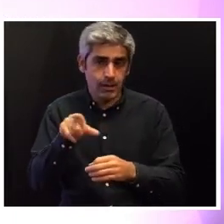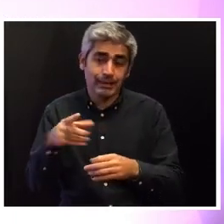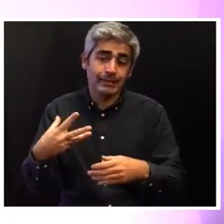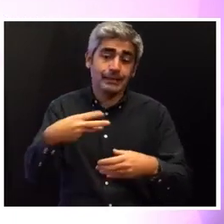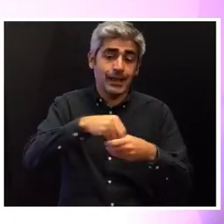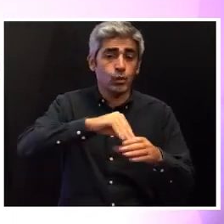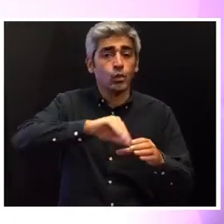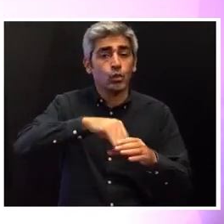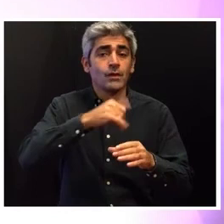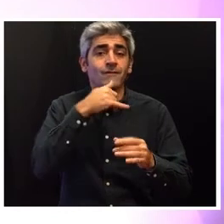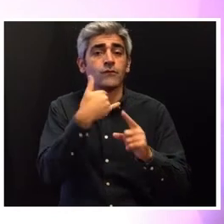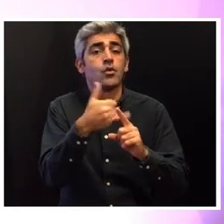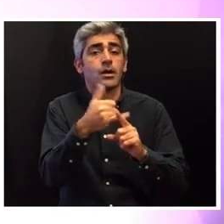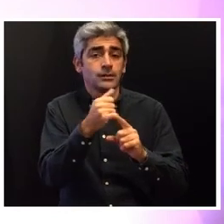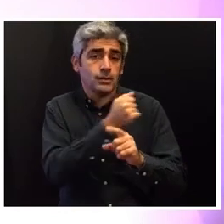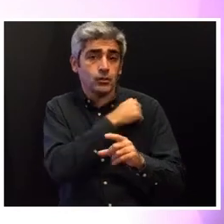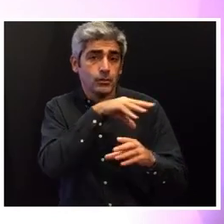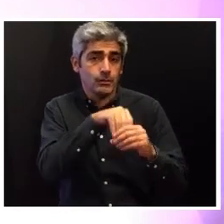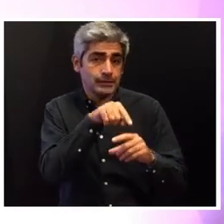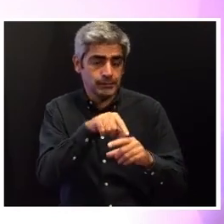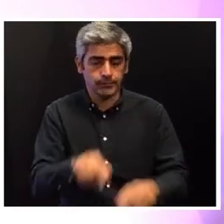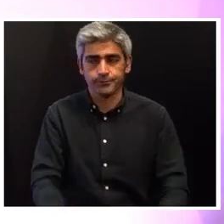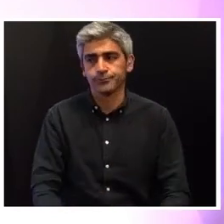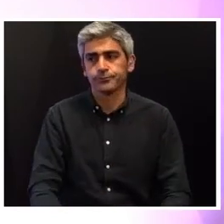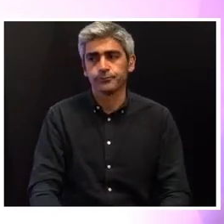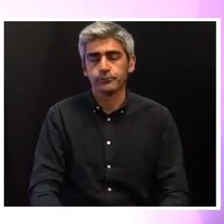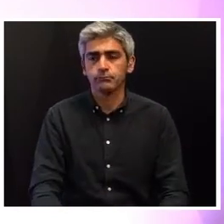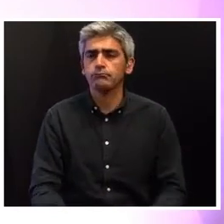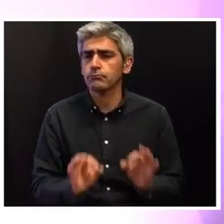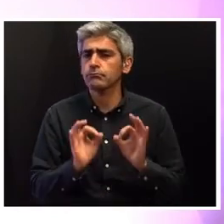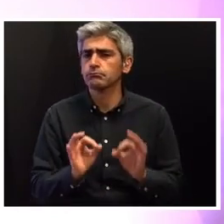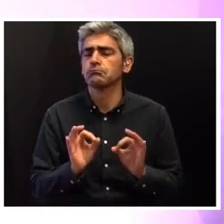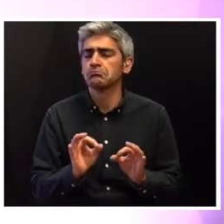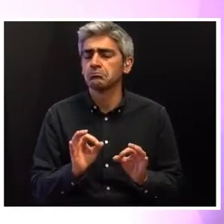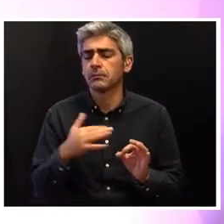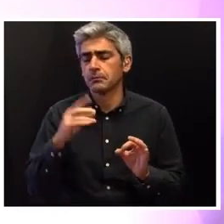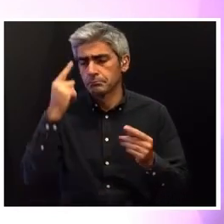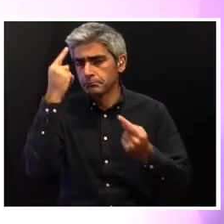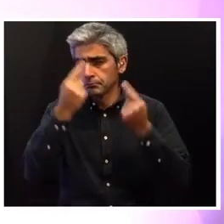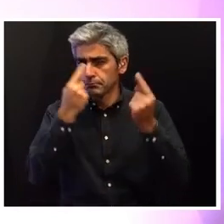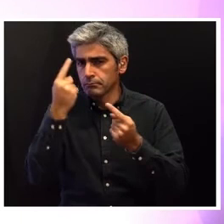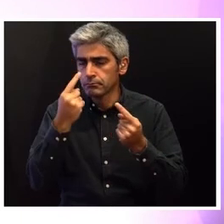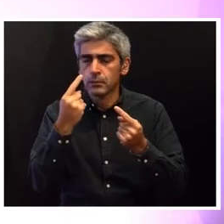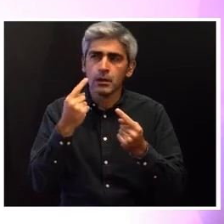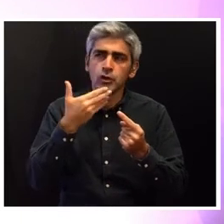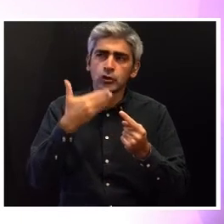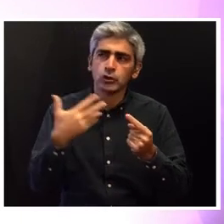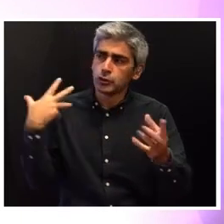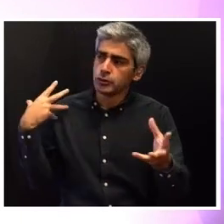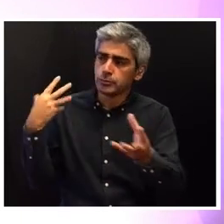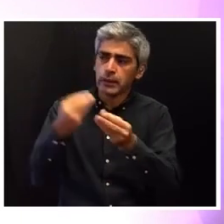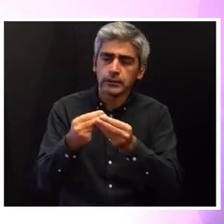doméstica. Seguramente será ponderado se, à luz da experiência já adquirida,